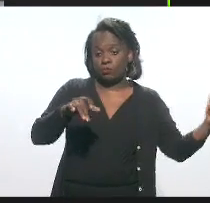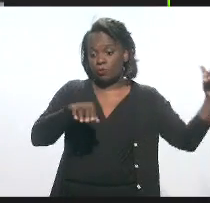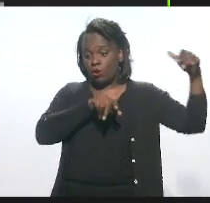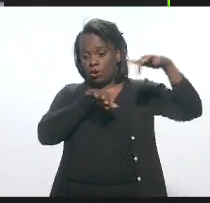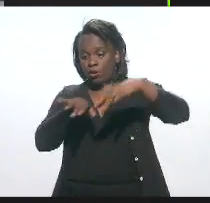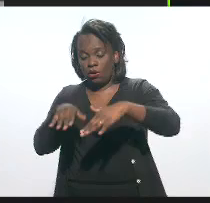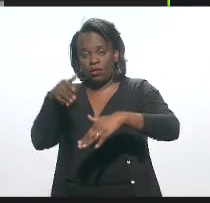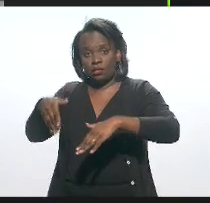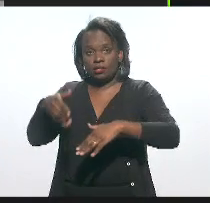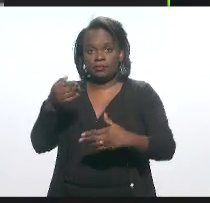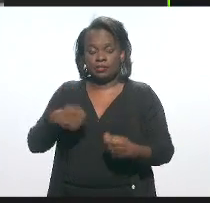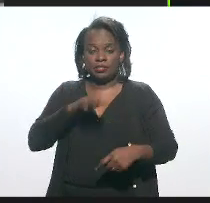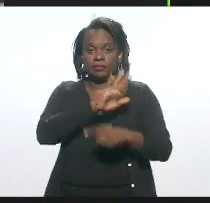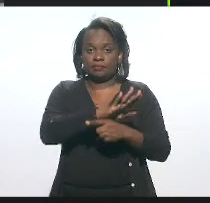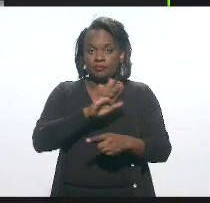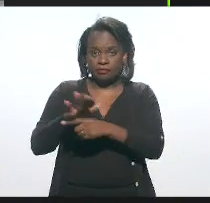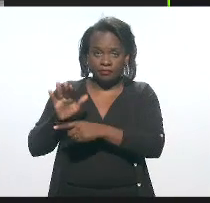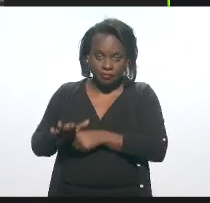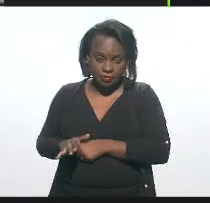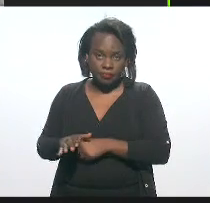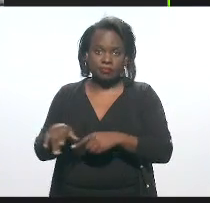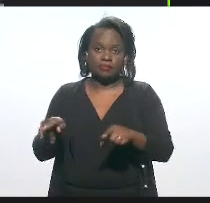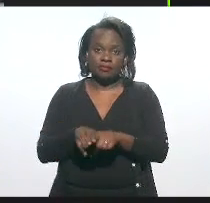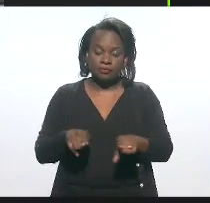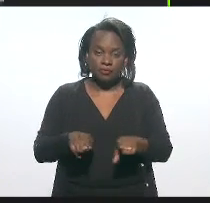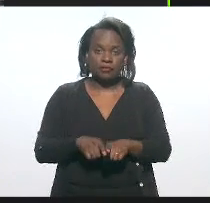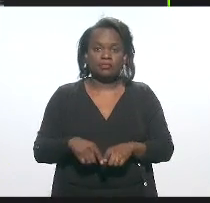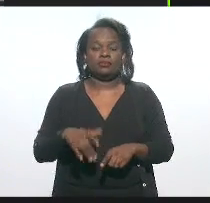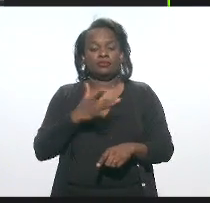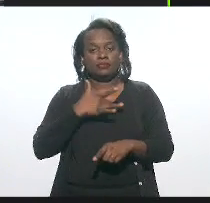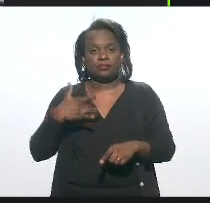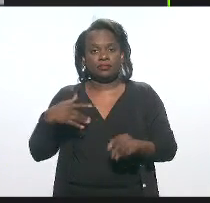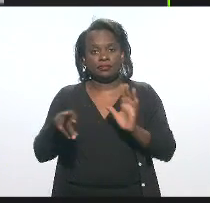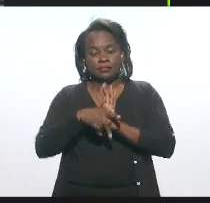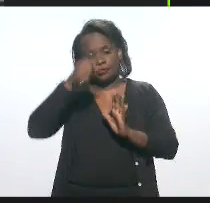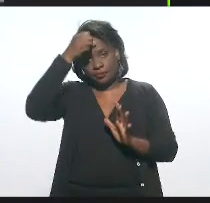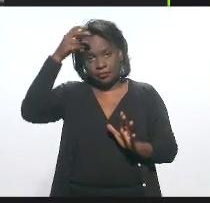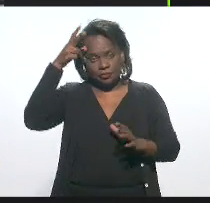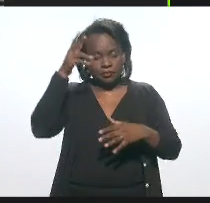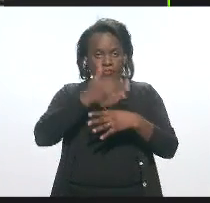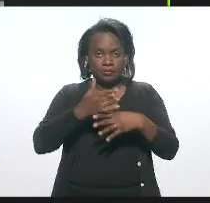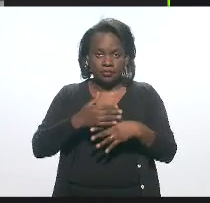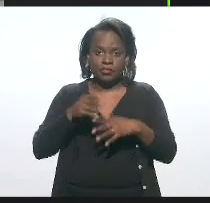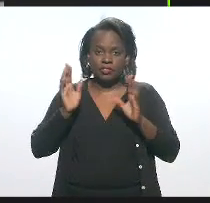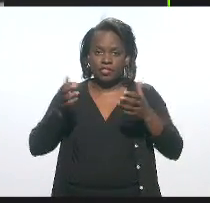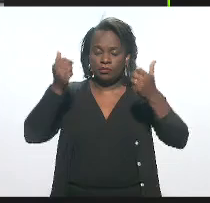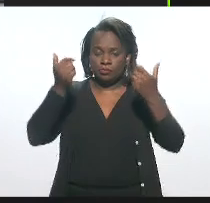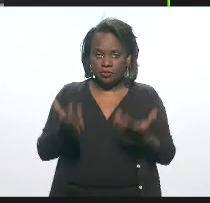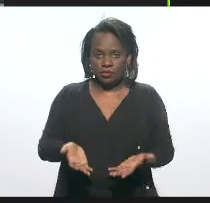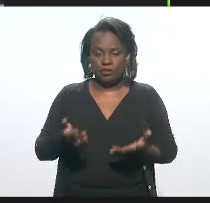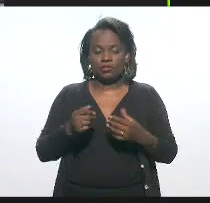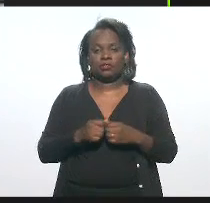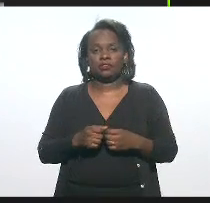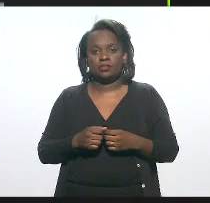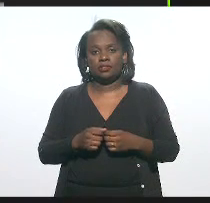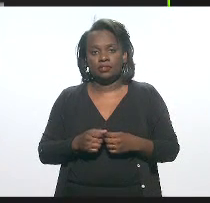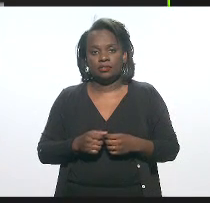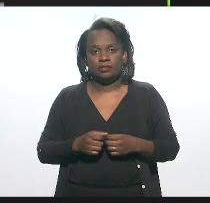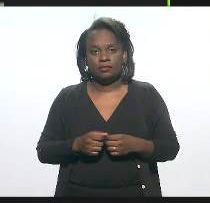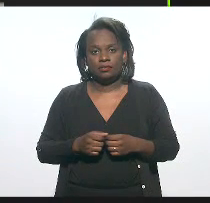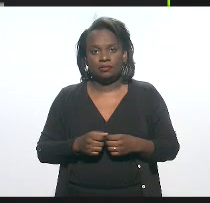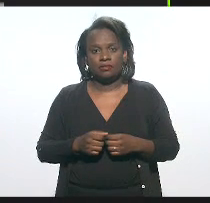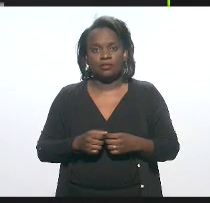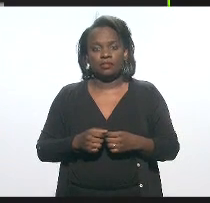hospitalares aqui do nosso Estado, como também unidades de saúde dos municípios, como também já fiz questão de mencionar.